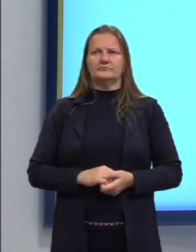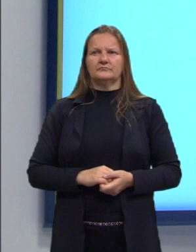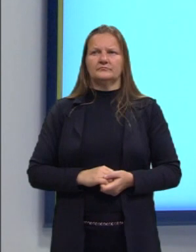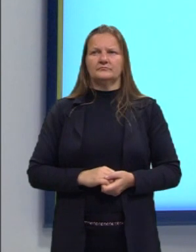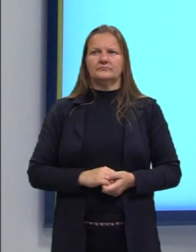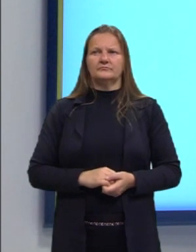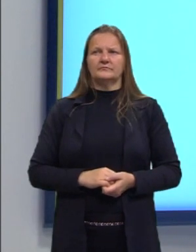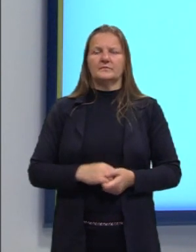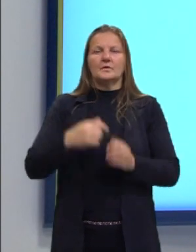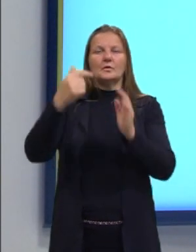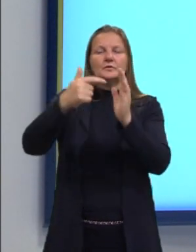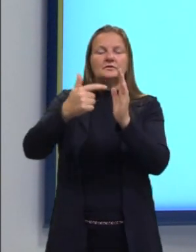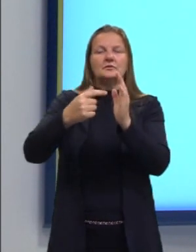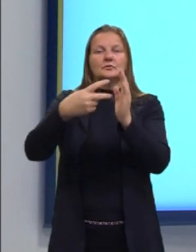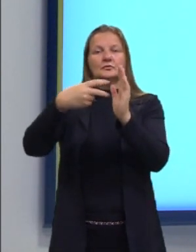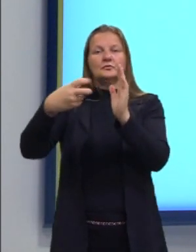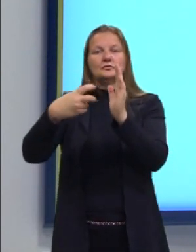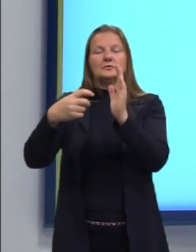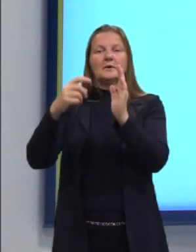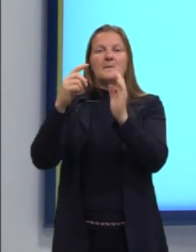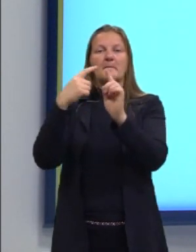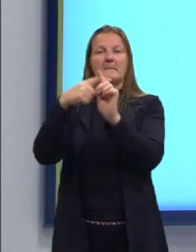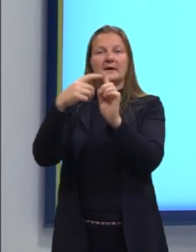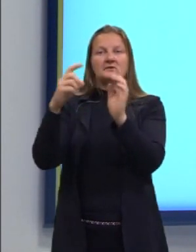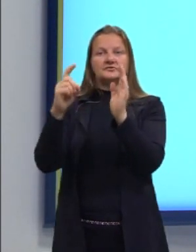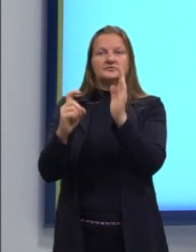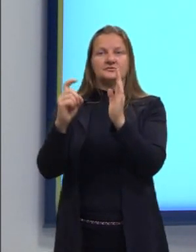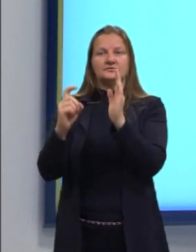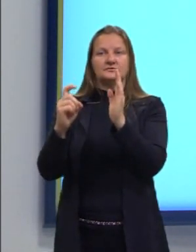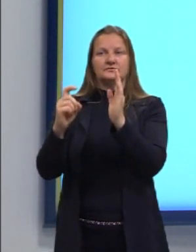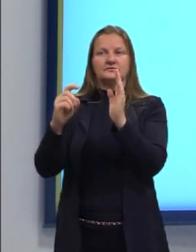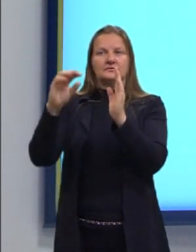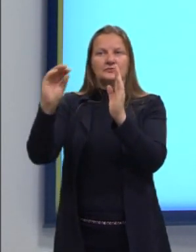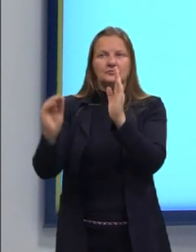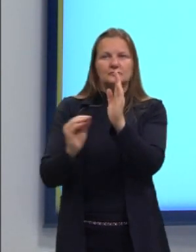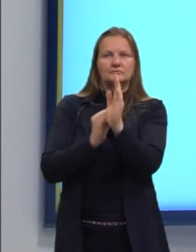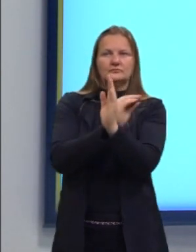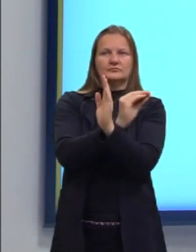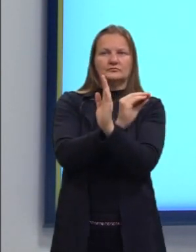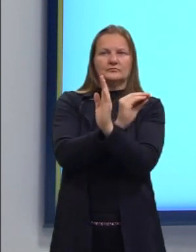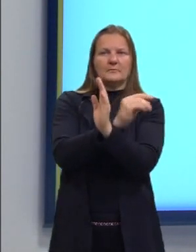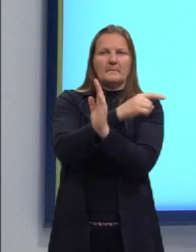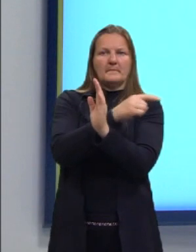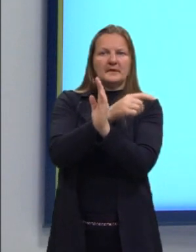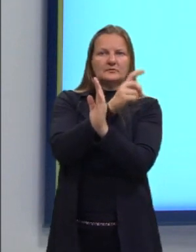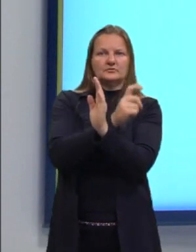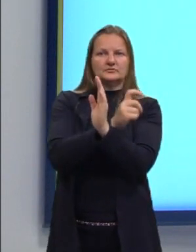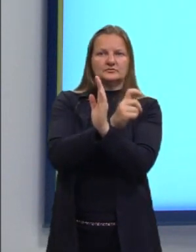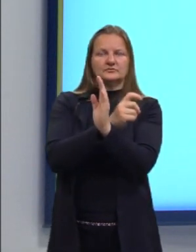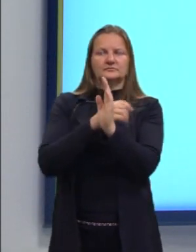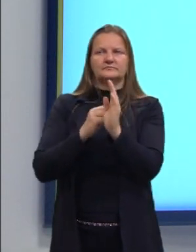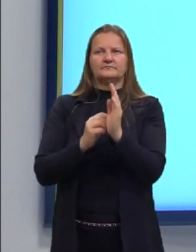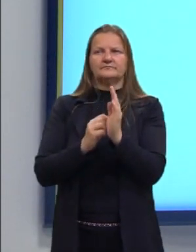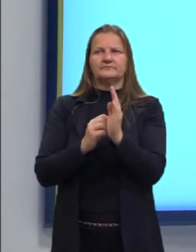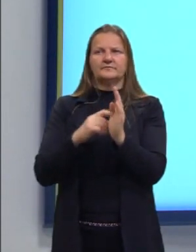No segundo lado da igualdade, nós tínhamos mais X, que então passa a ser menos X. E nós tínhamos também